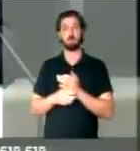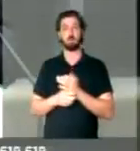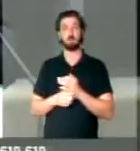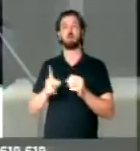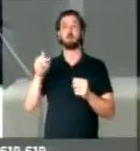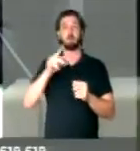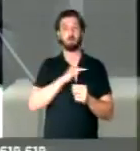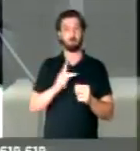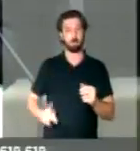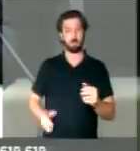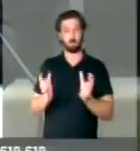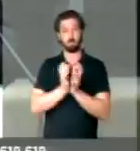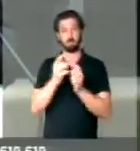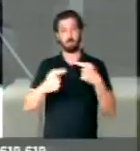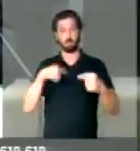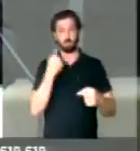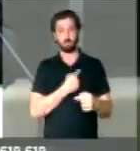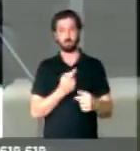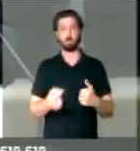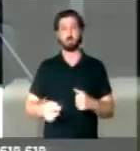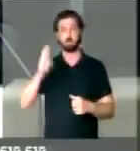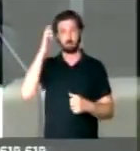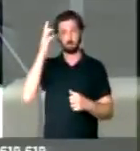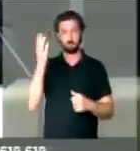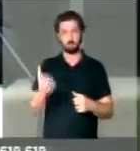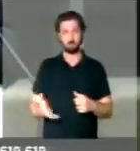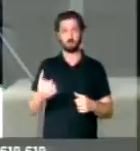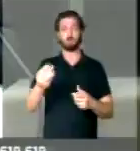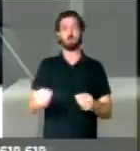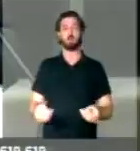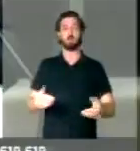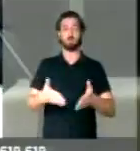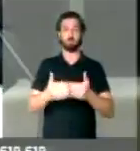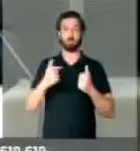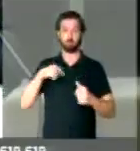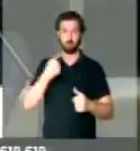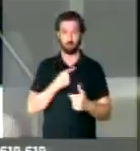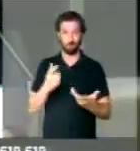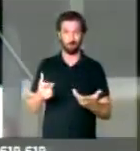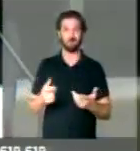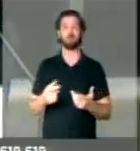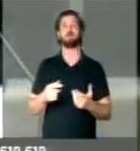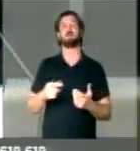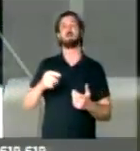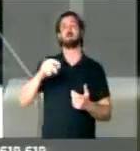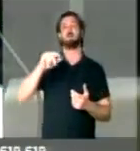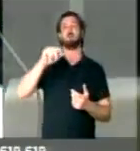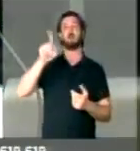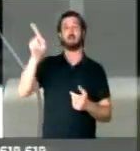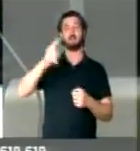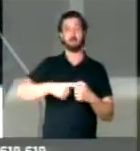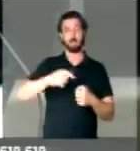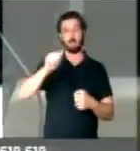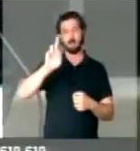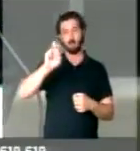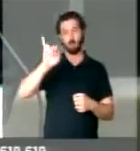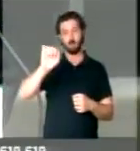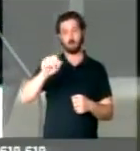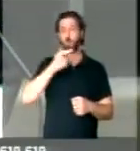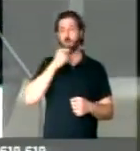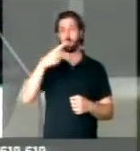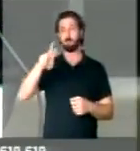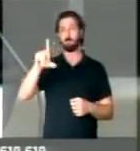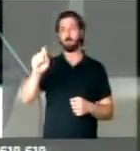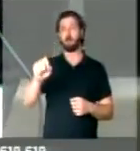também presidente do nosso partido, o vereador que nos pediu também o Paulo do Vale na cidade de Araguari, em seu nome eu quero